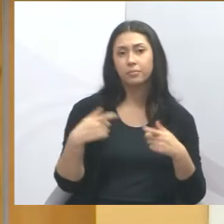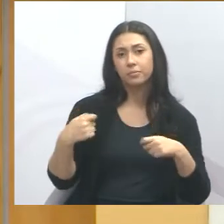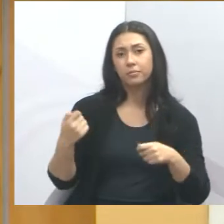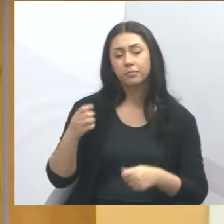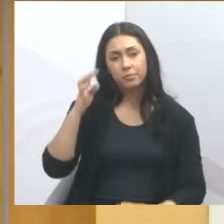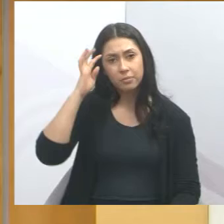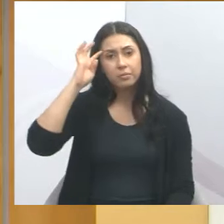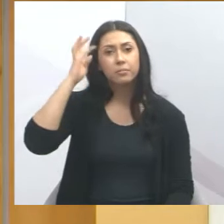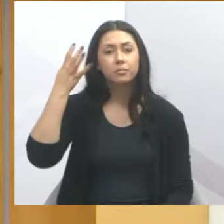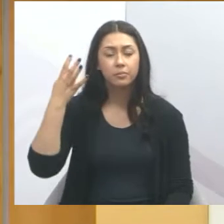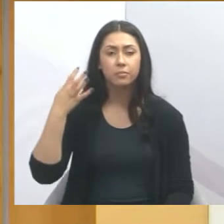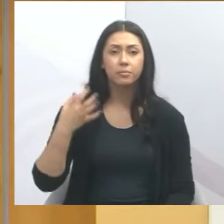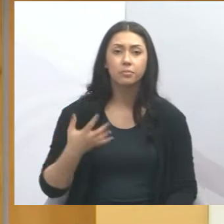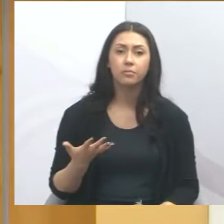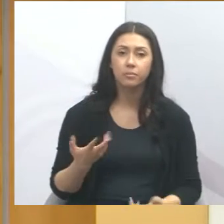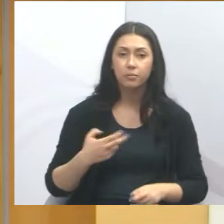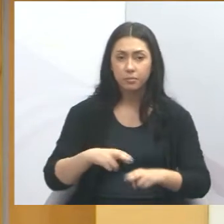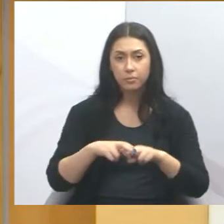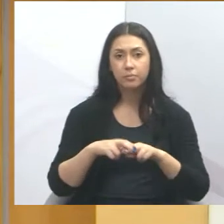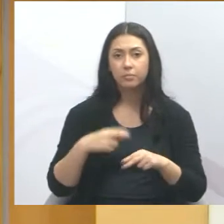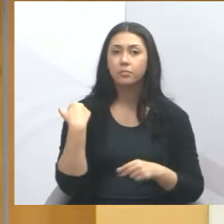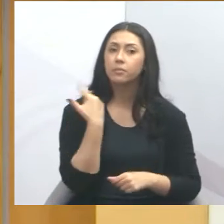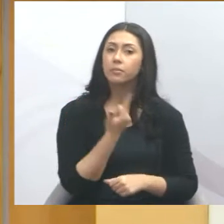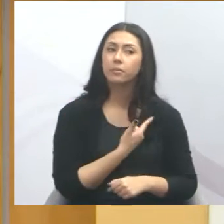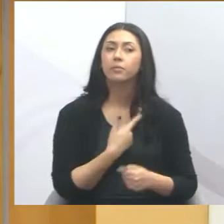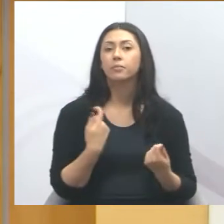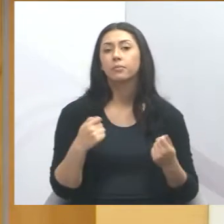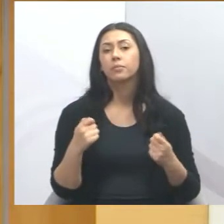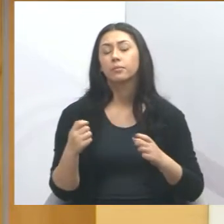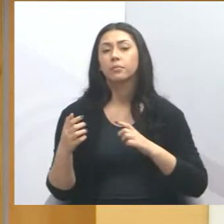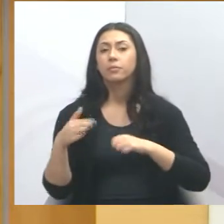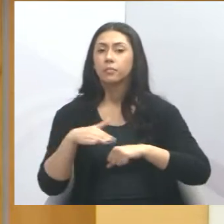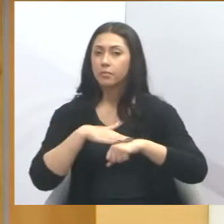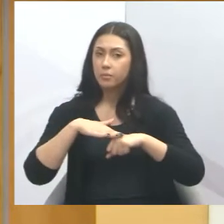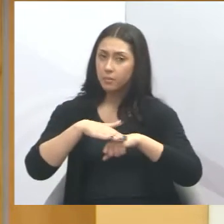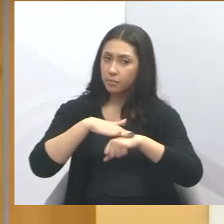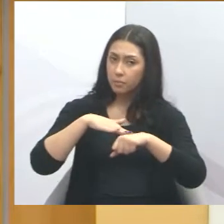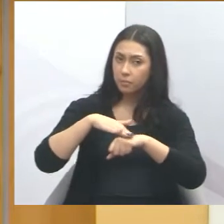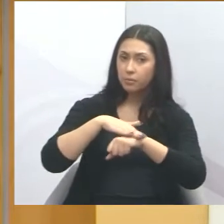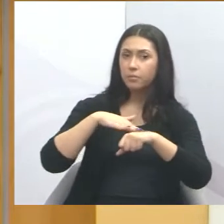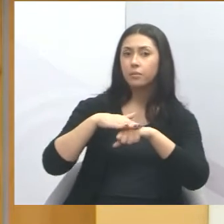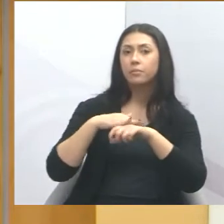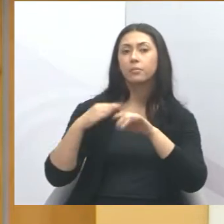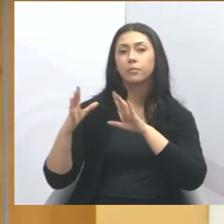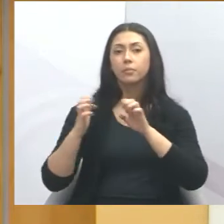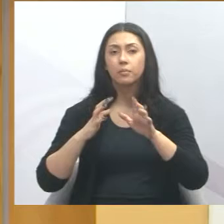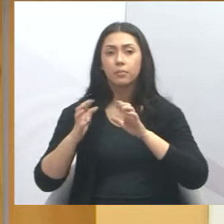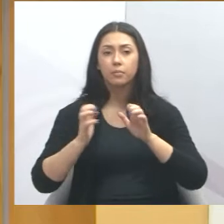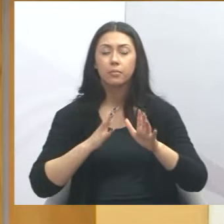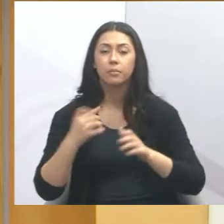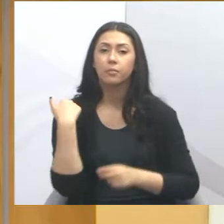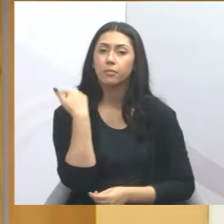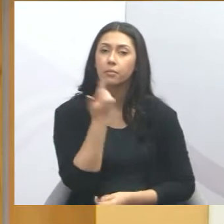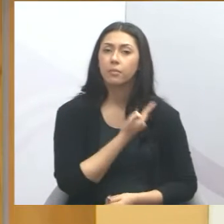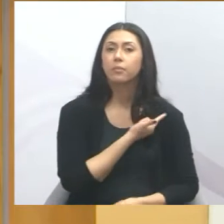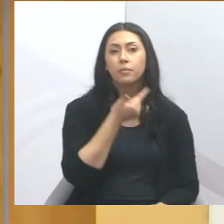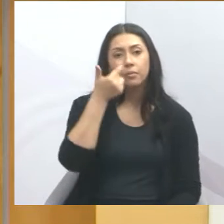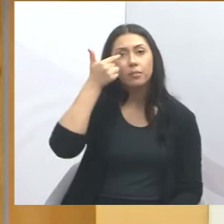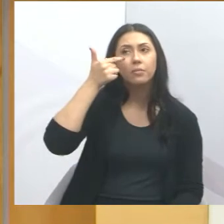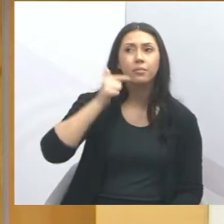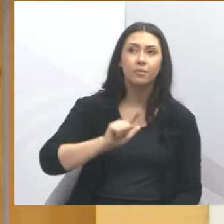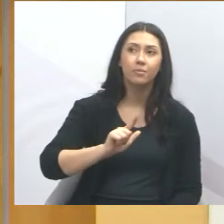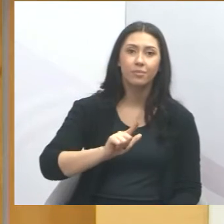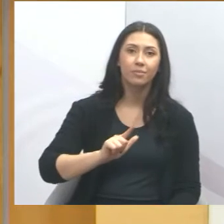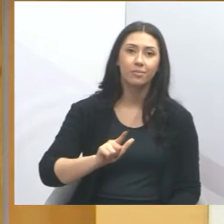acontecendo na cidade, e é justamente desse diálogo, dessa proximidade com as pessoas, é que a gente vai fazendo